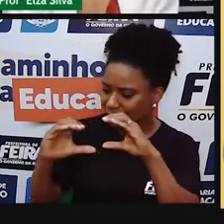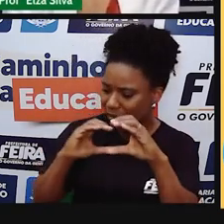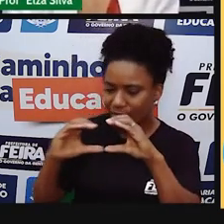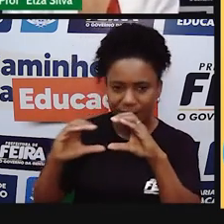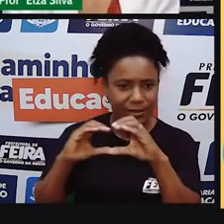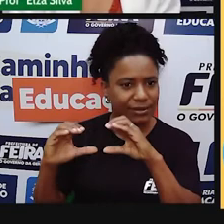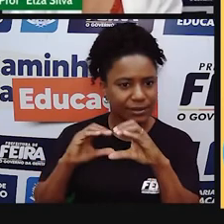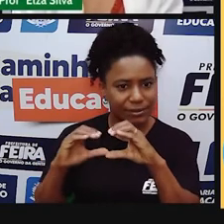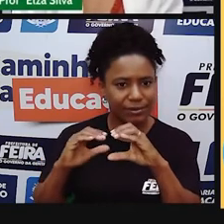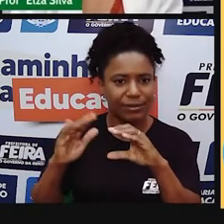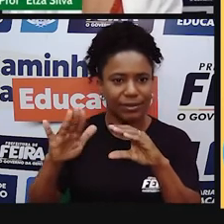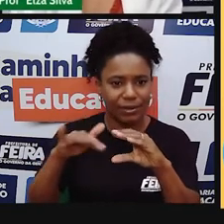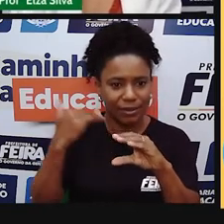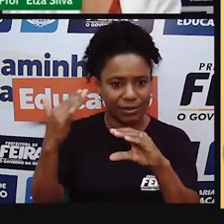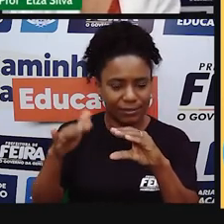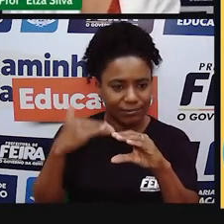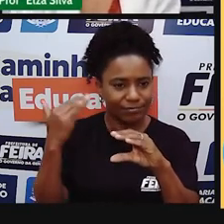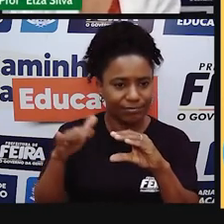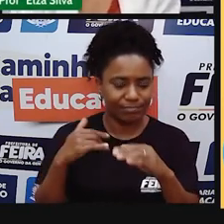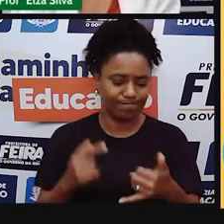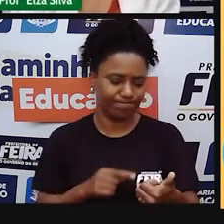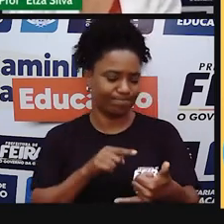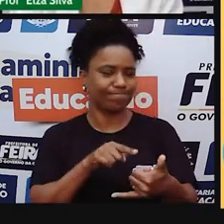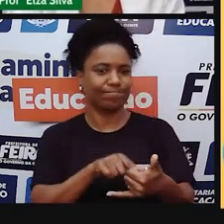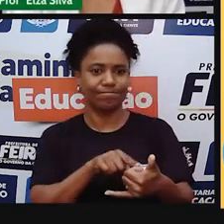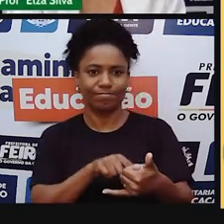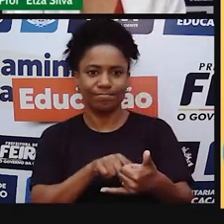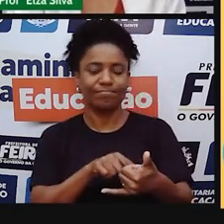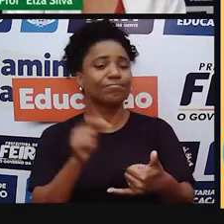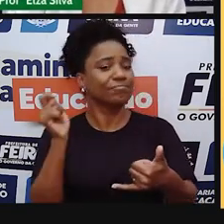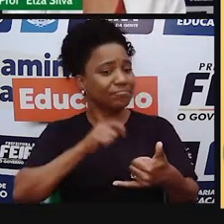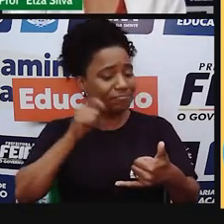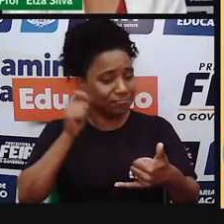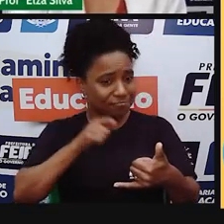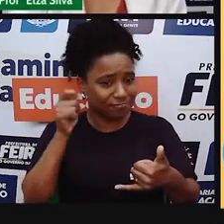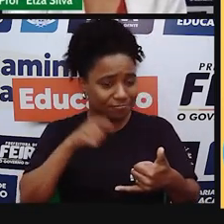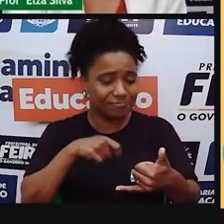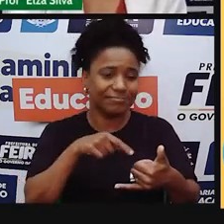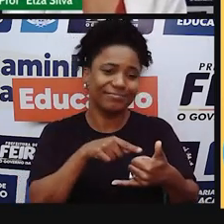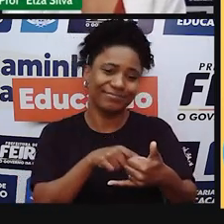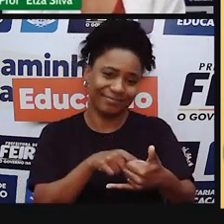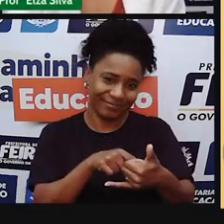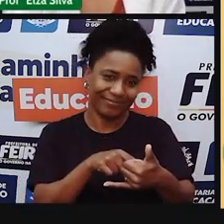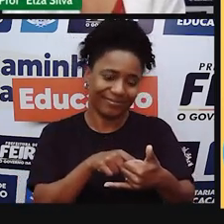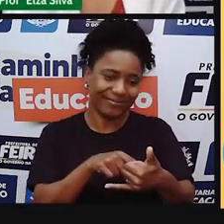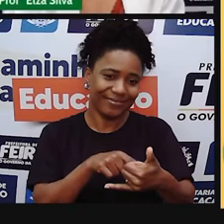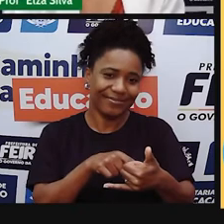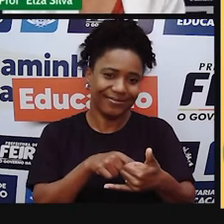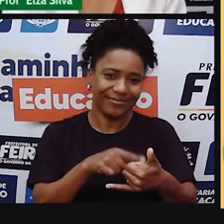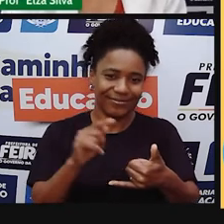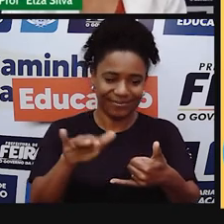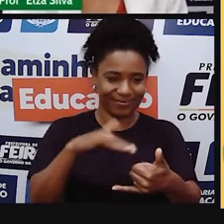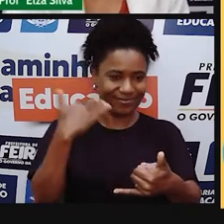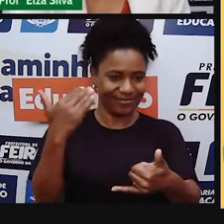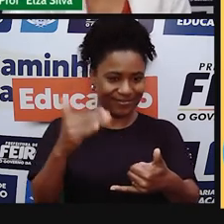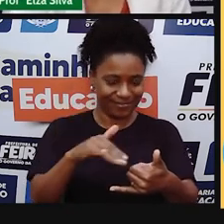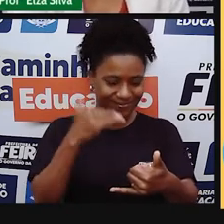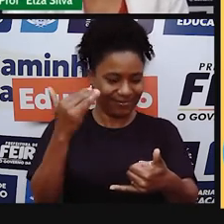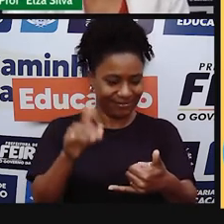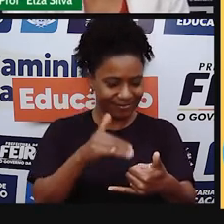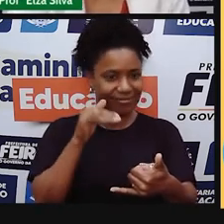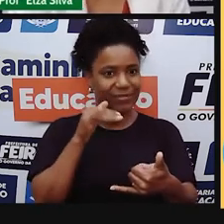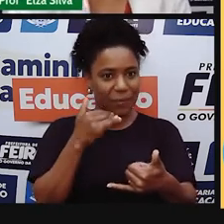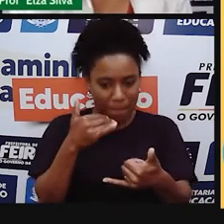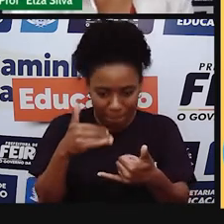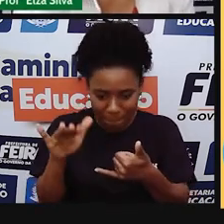Então, através, por meio do seu telefone celular, você pode se comunicar com mensagens